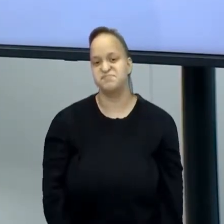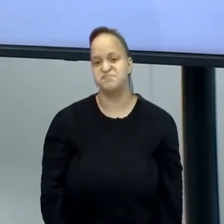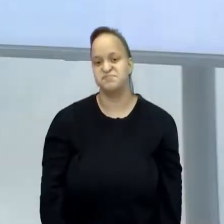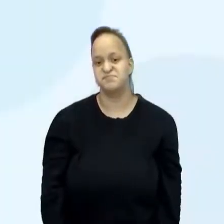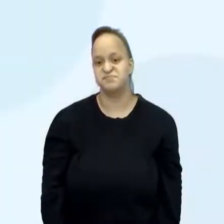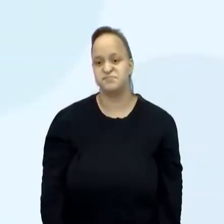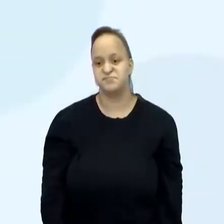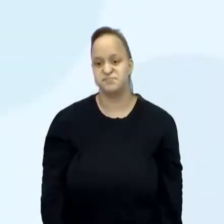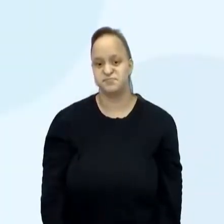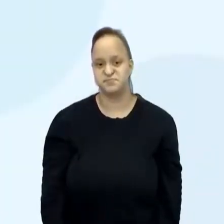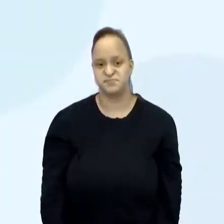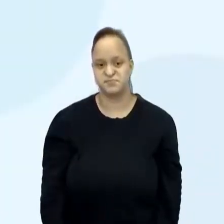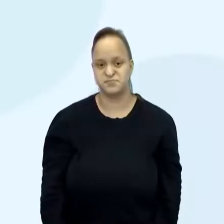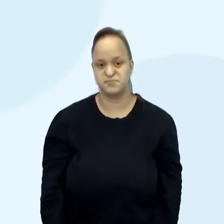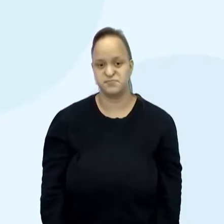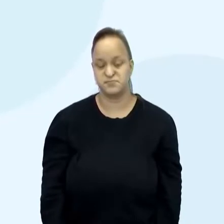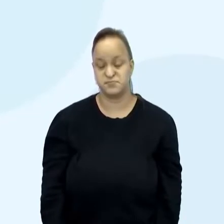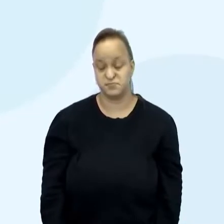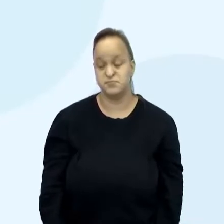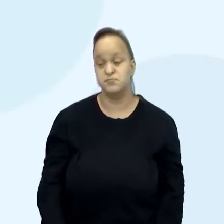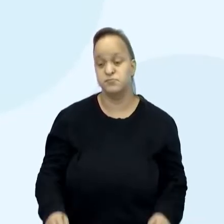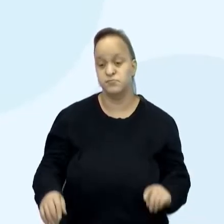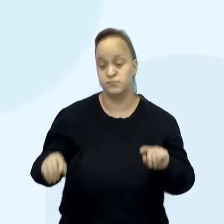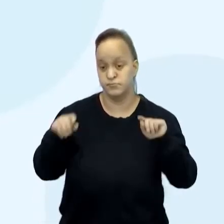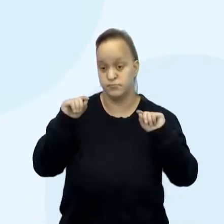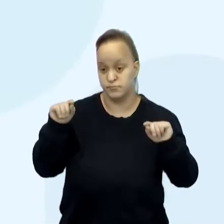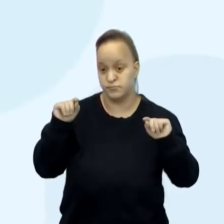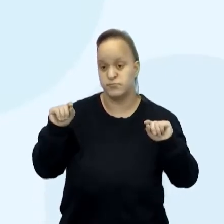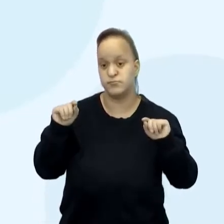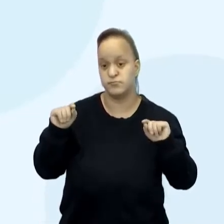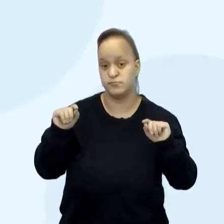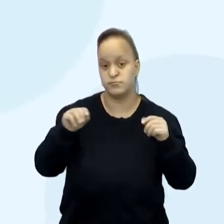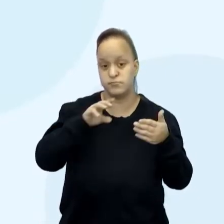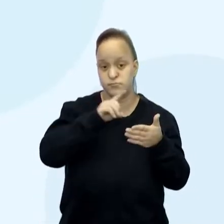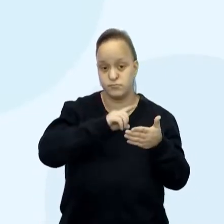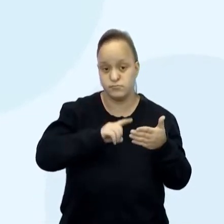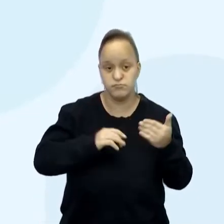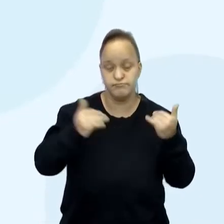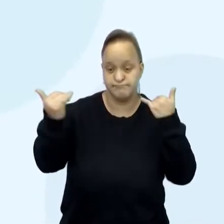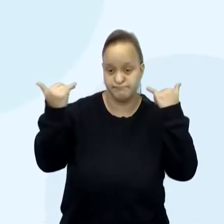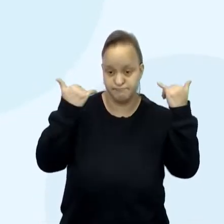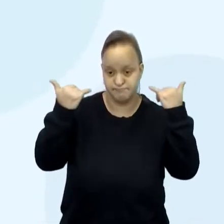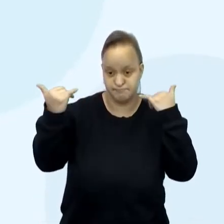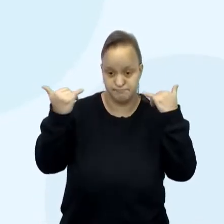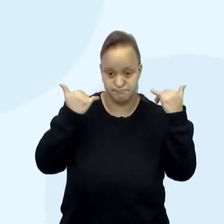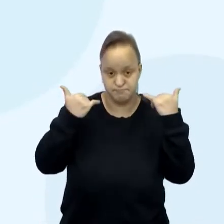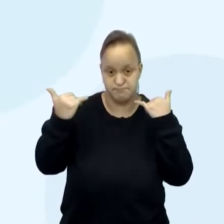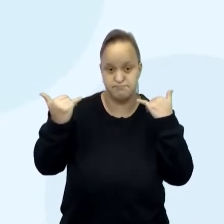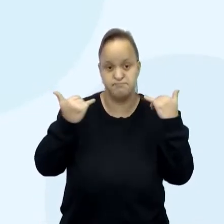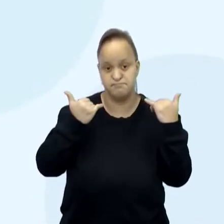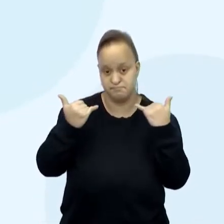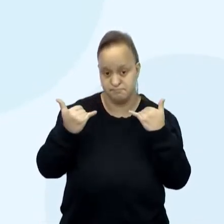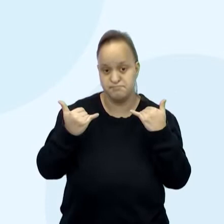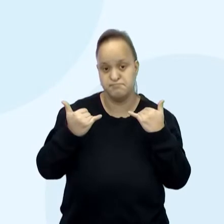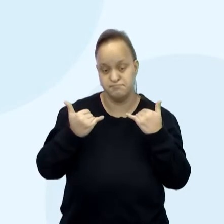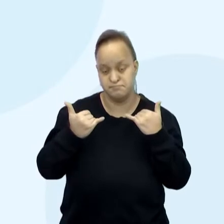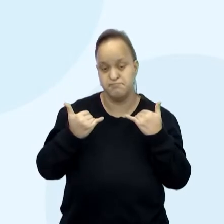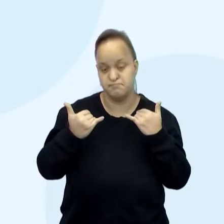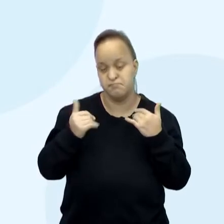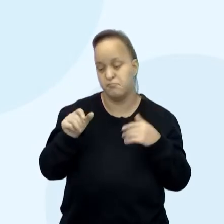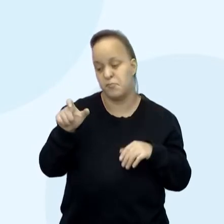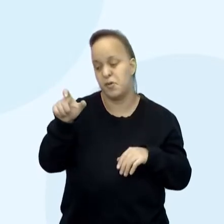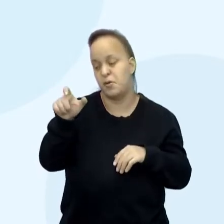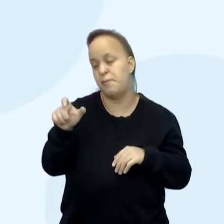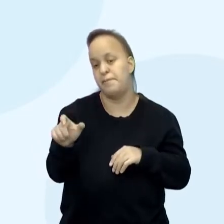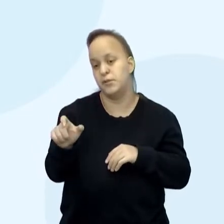Próximo, temos designer da informação. Melhora a forma como o usuário